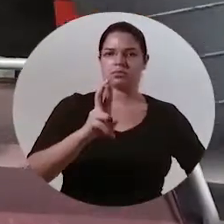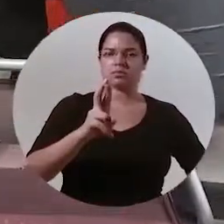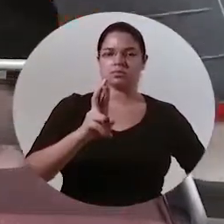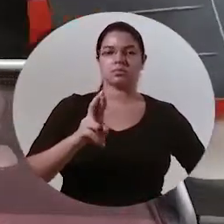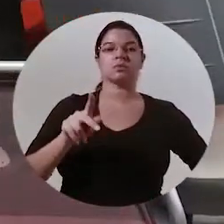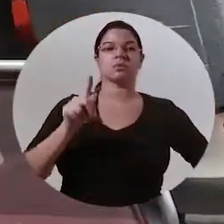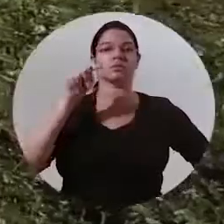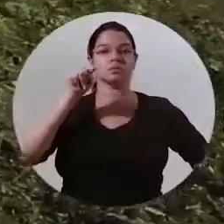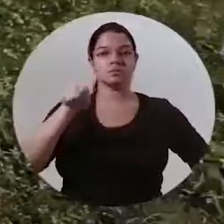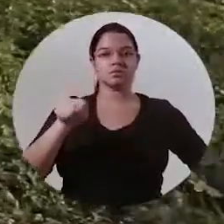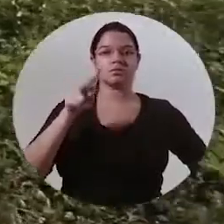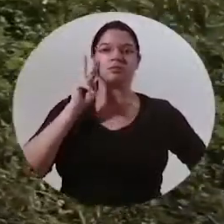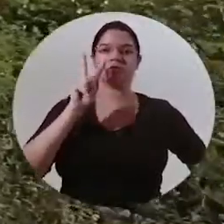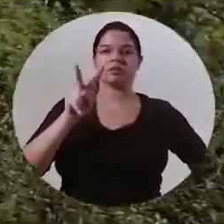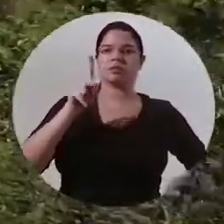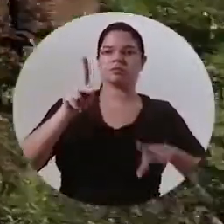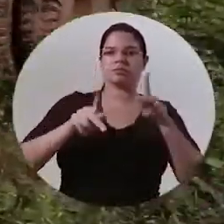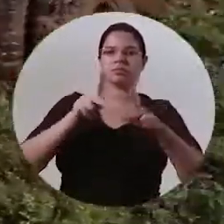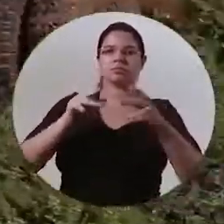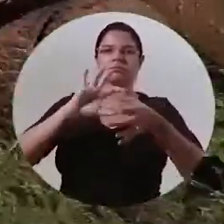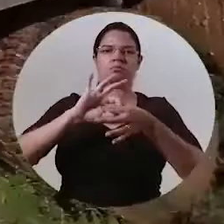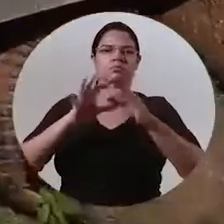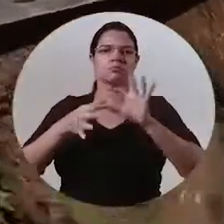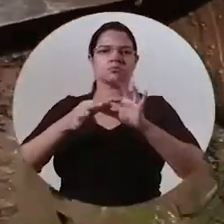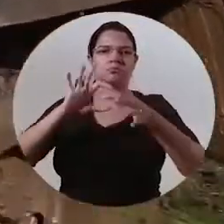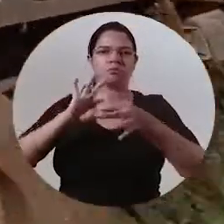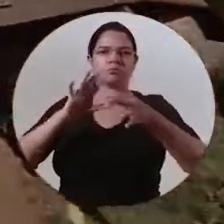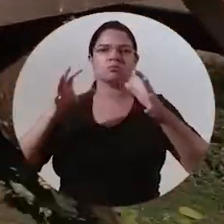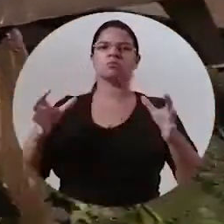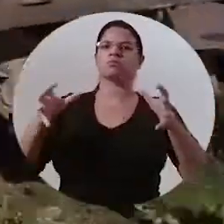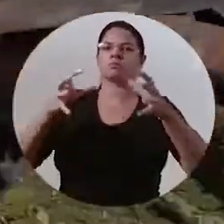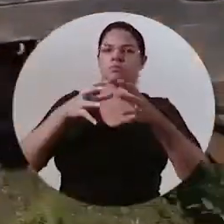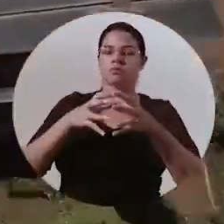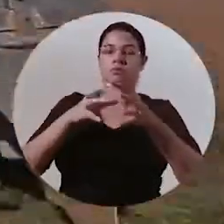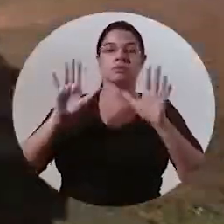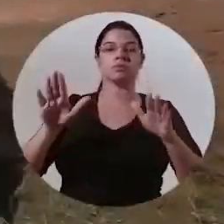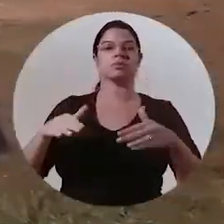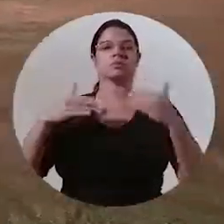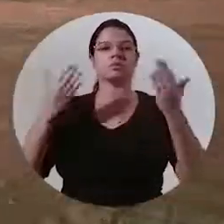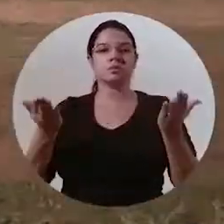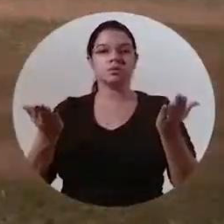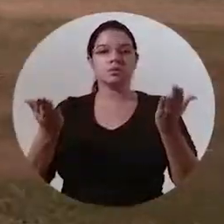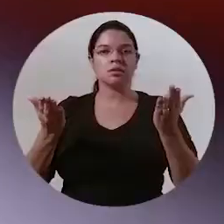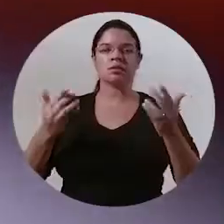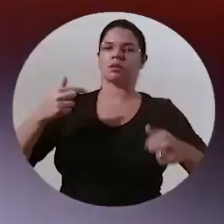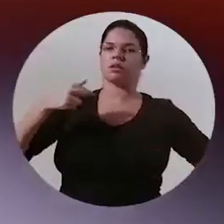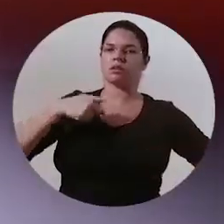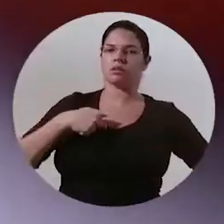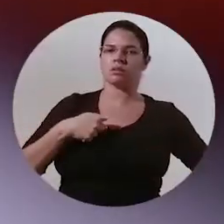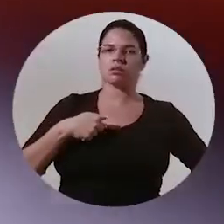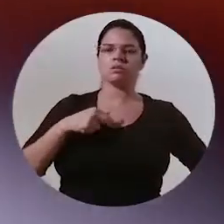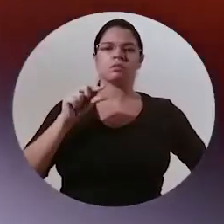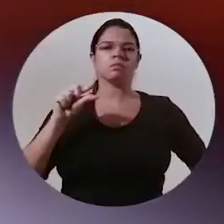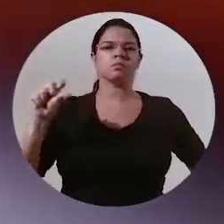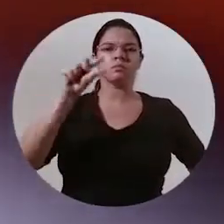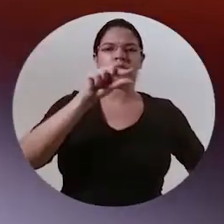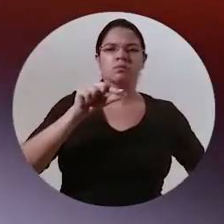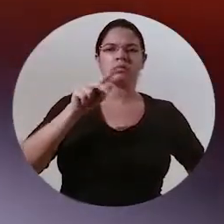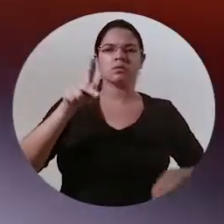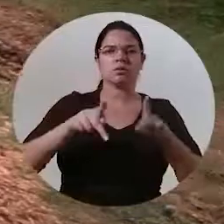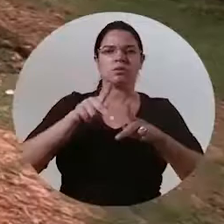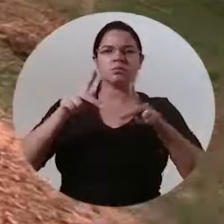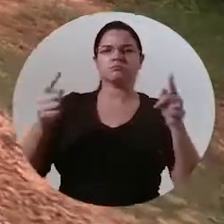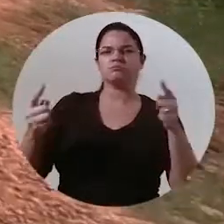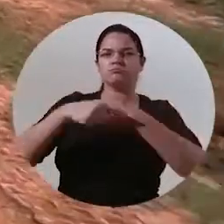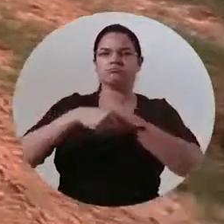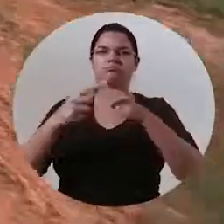resolver Assim, vi as pessoas se unindo e se reunindo e desde então, nem mesmo eu e tão